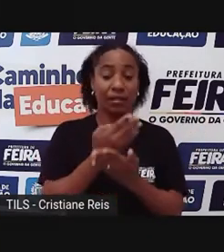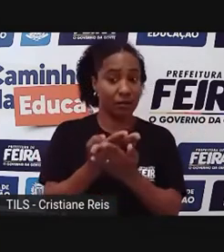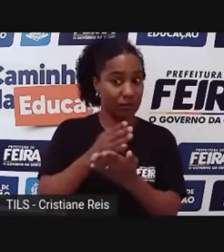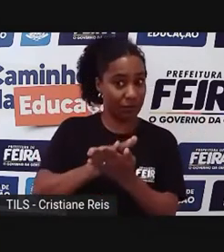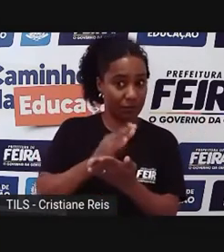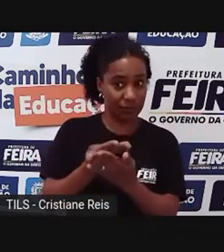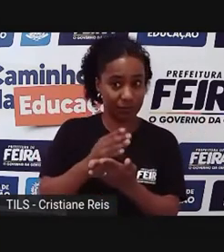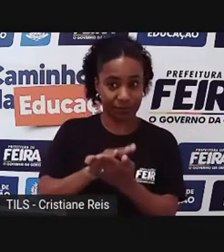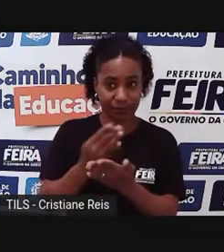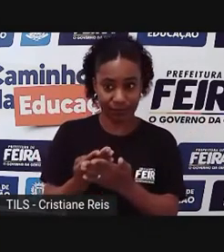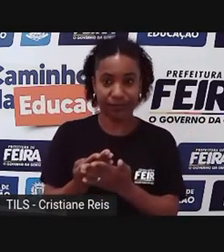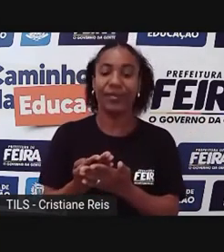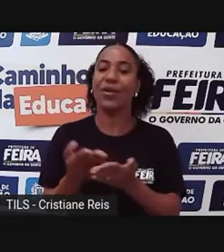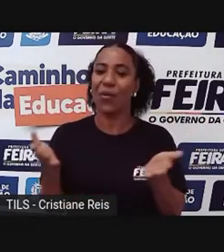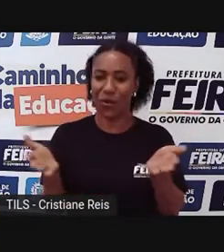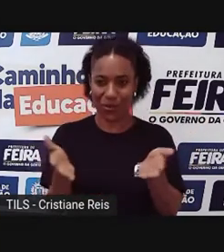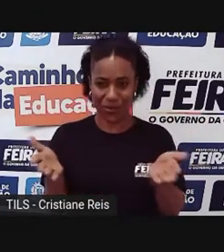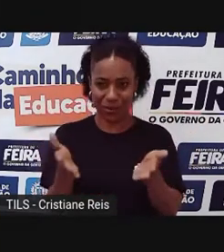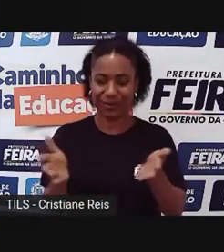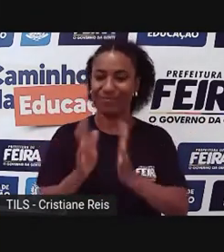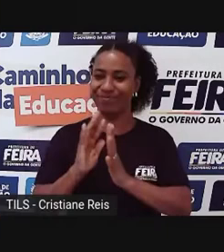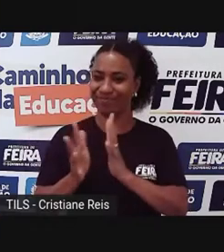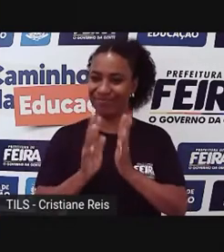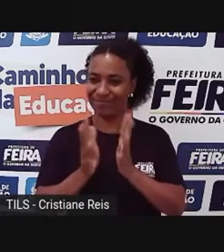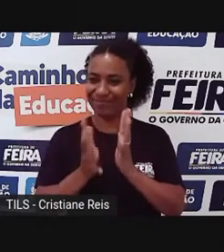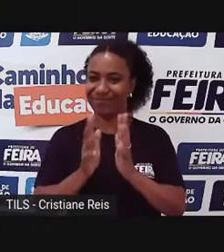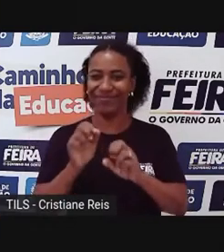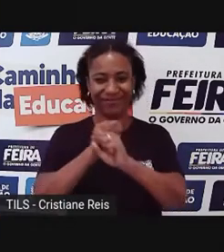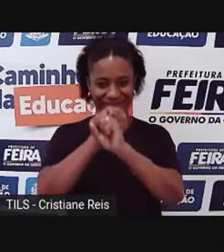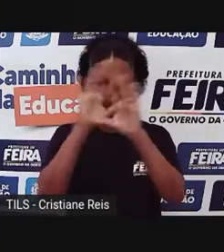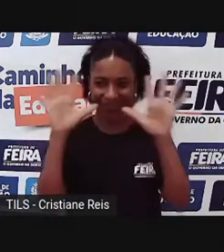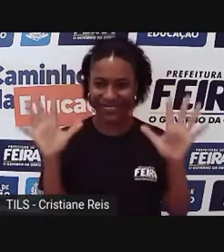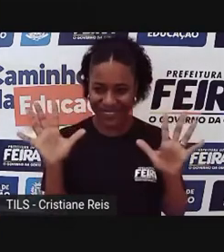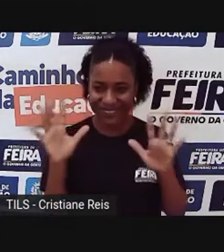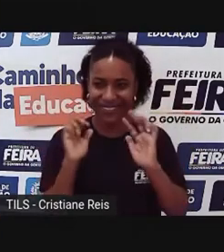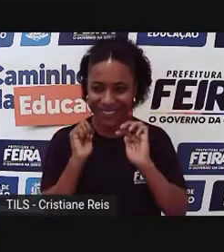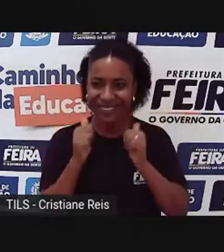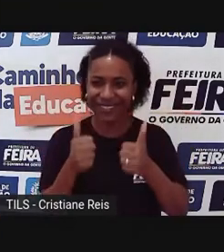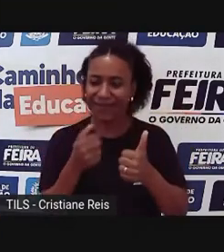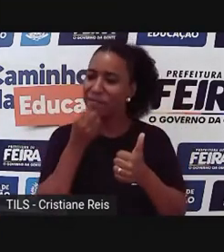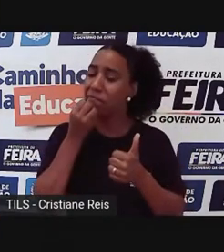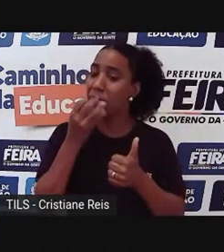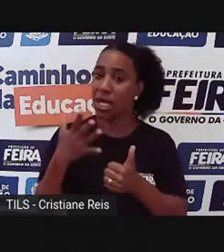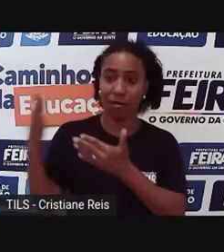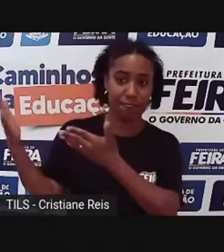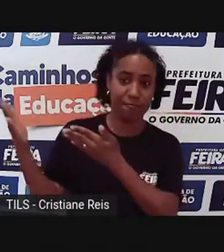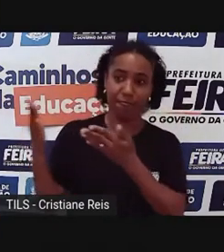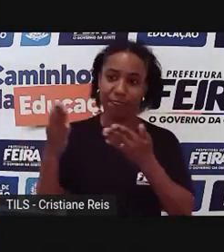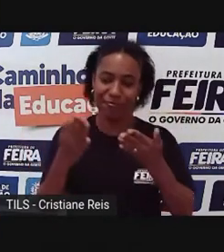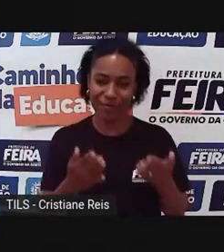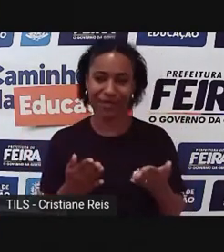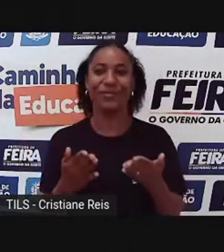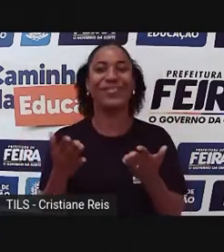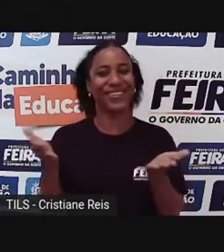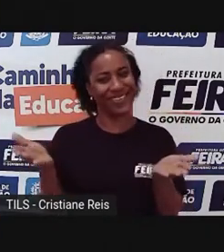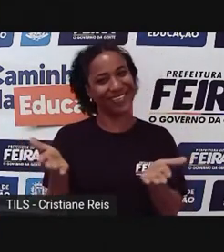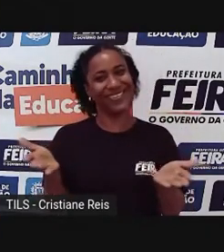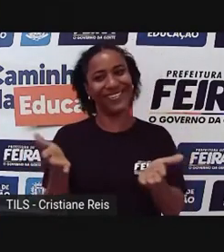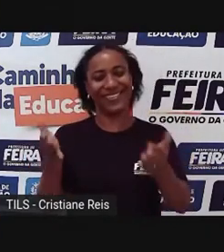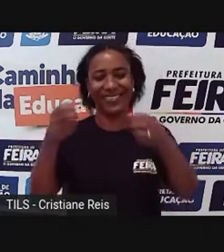nos acompanhar e ajudar vocês a entender melhor esta aula. Então, sejam bem-vindos, né, à nossa aula.